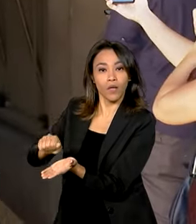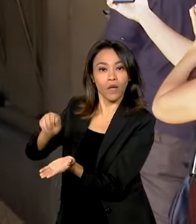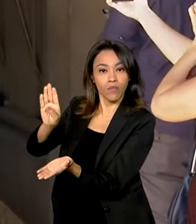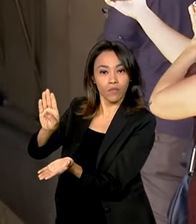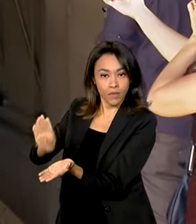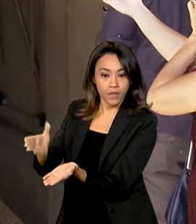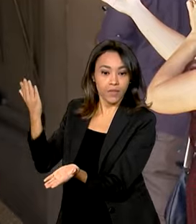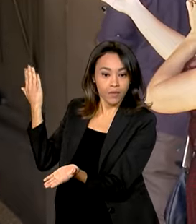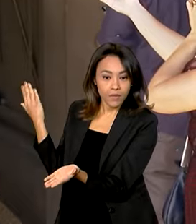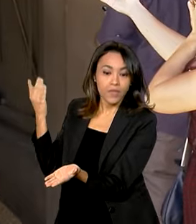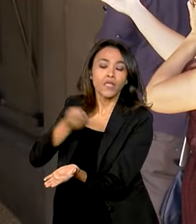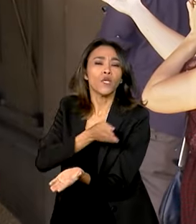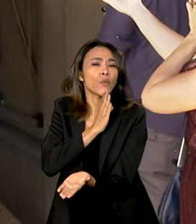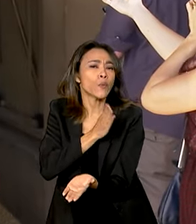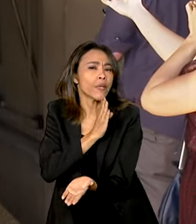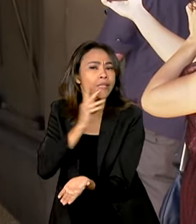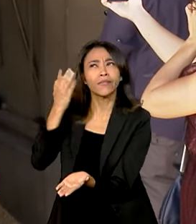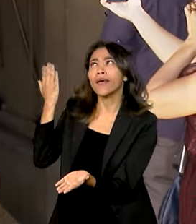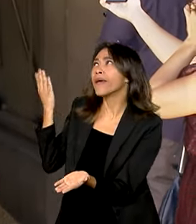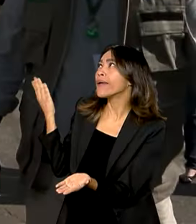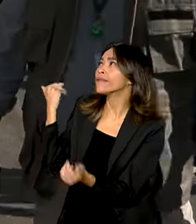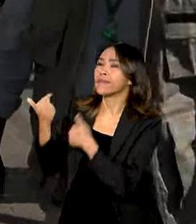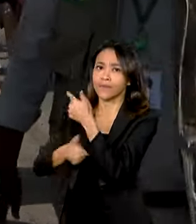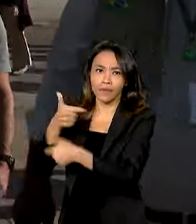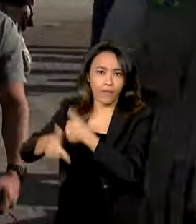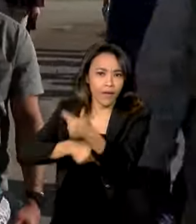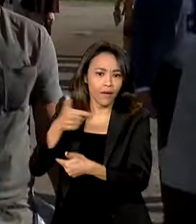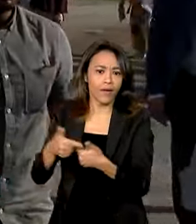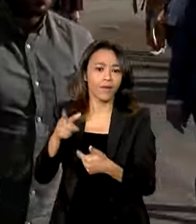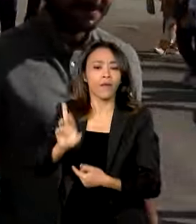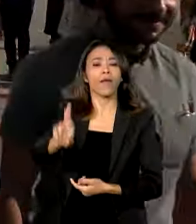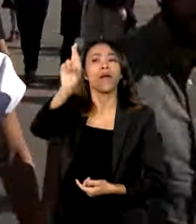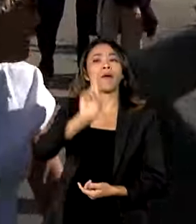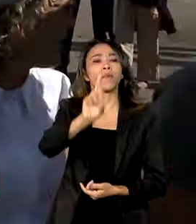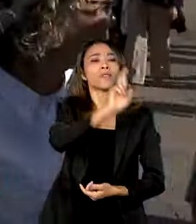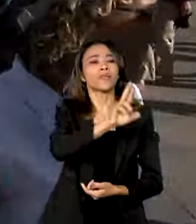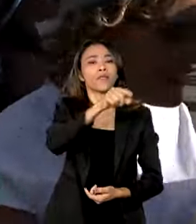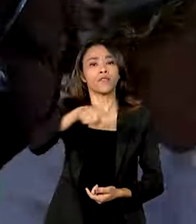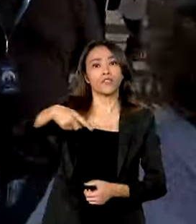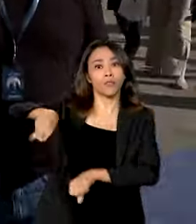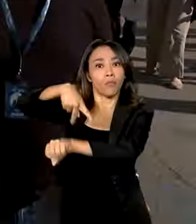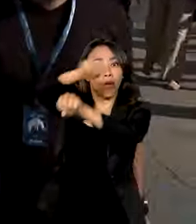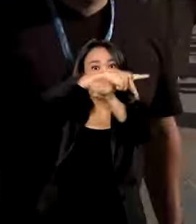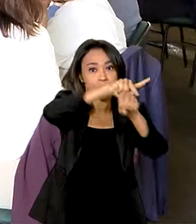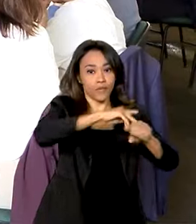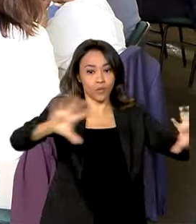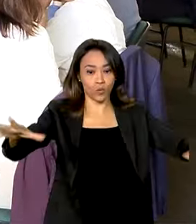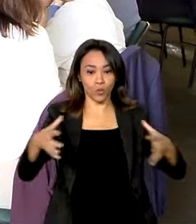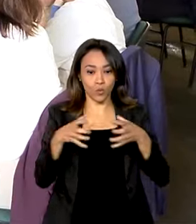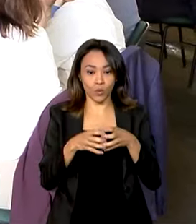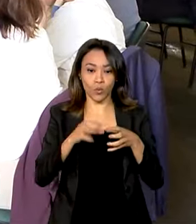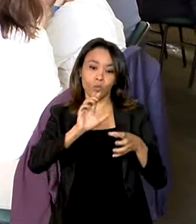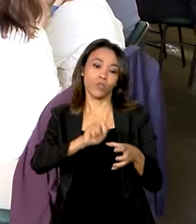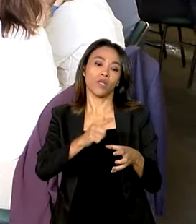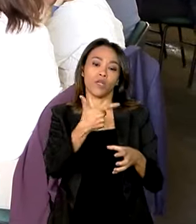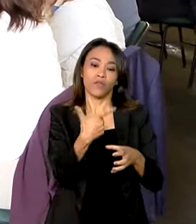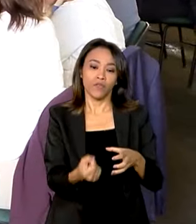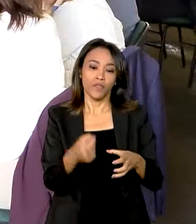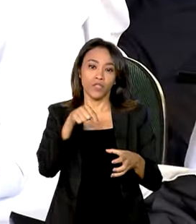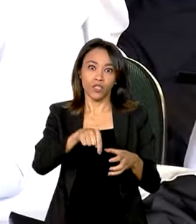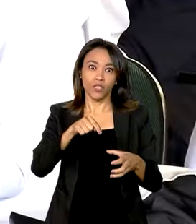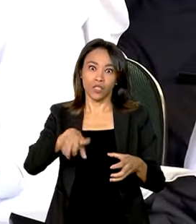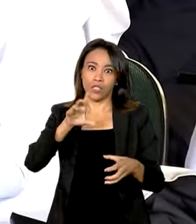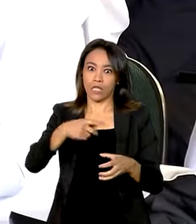Conab. E para conhecer melhor esse trabalho, representantes de países que integram o G20, grupo que reúne as